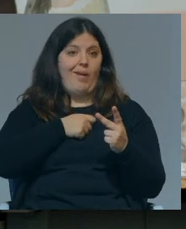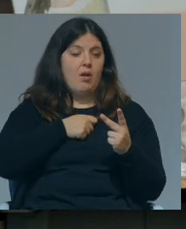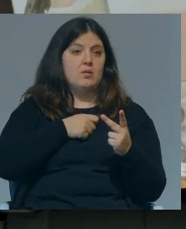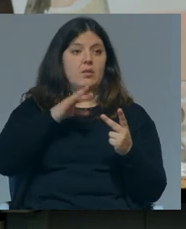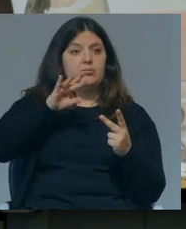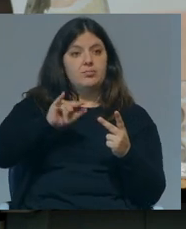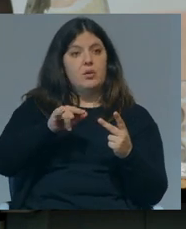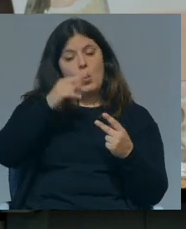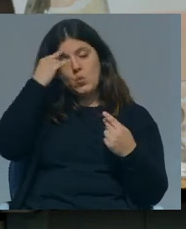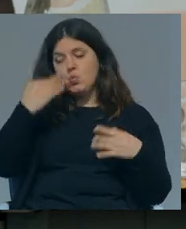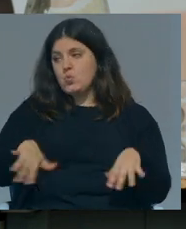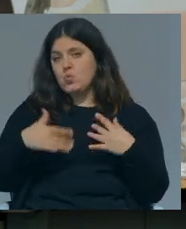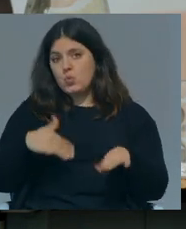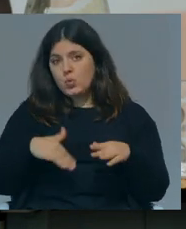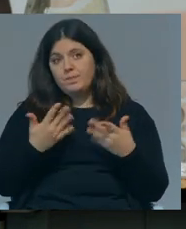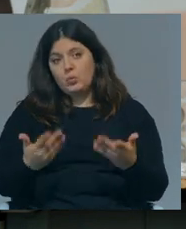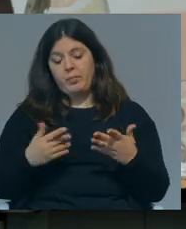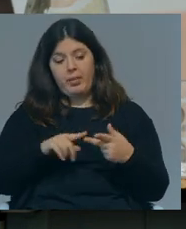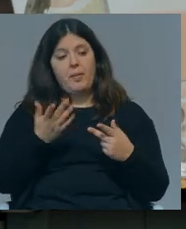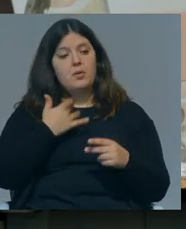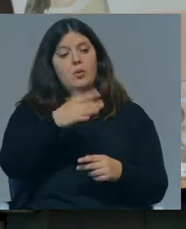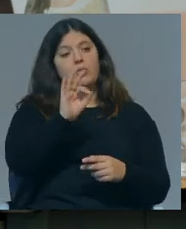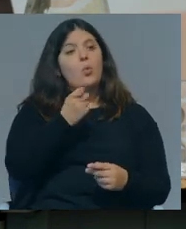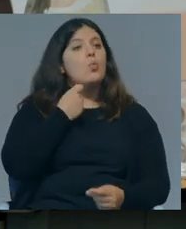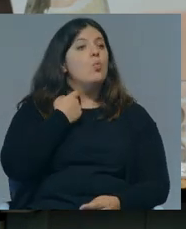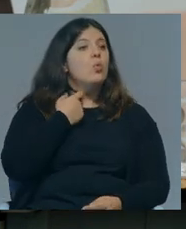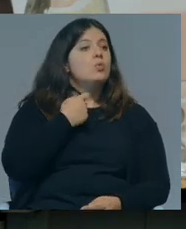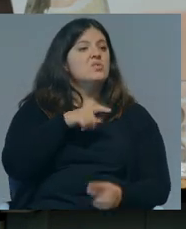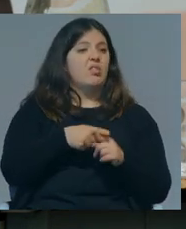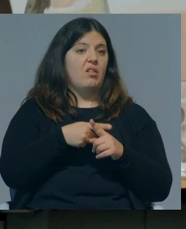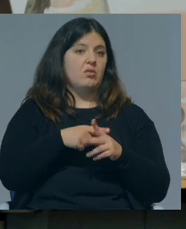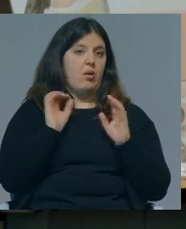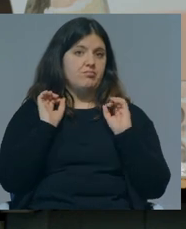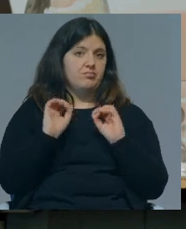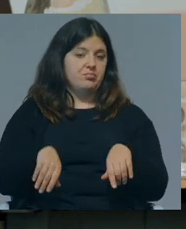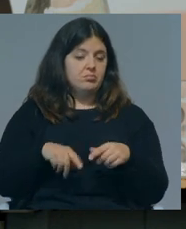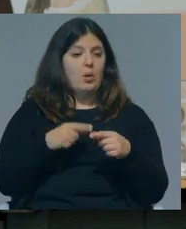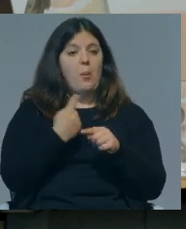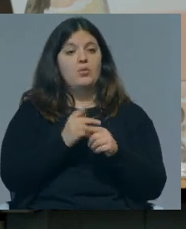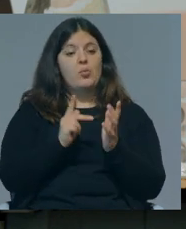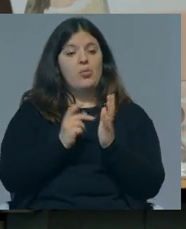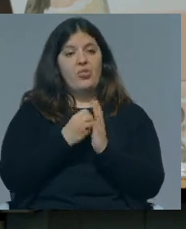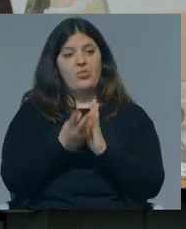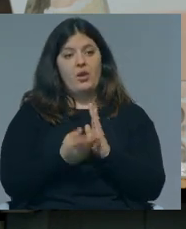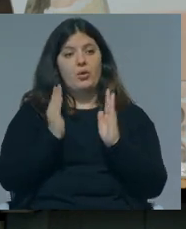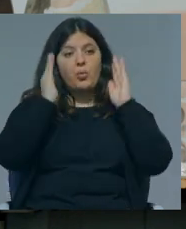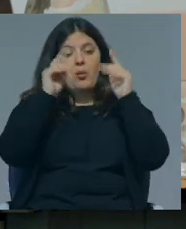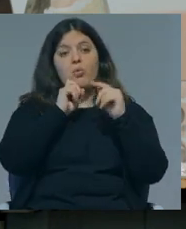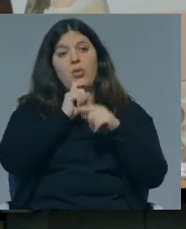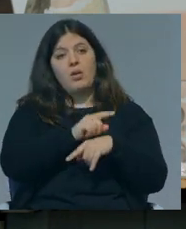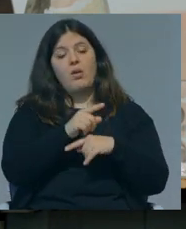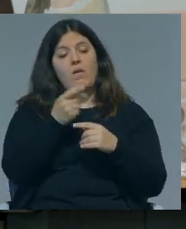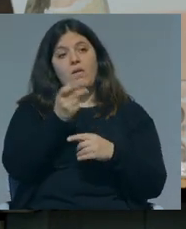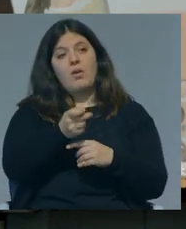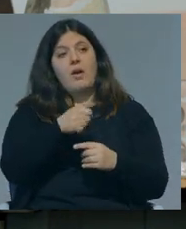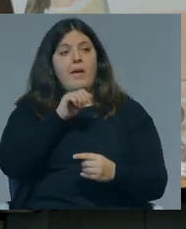sabemos é um caos hoje em dia, mas que tiveram de optar por um curso que nem lhes interessava nada, mas porque havia um politécnico em tomar, podiam ficar lá, ficavam